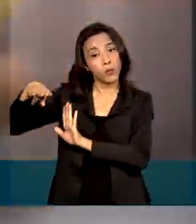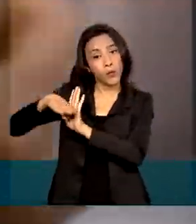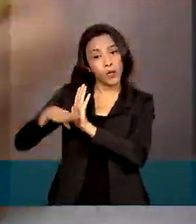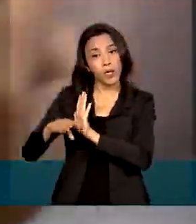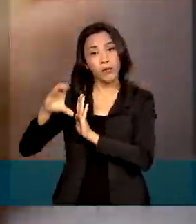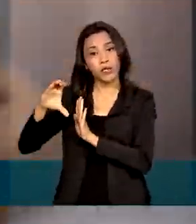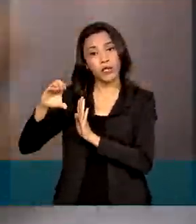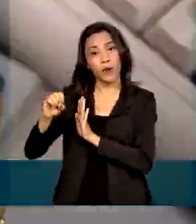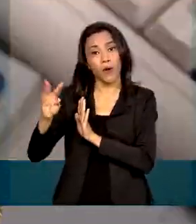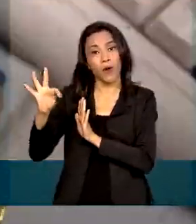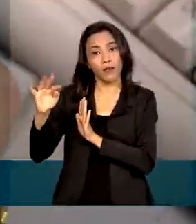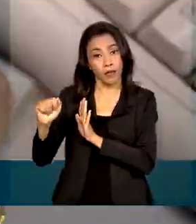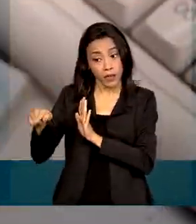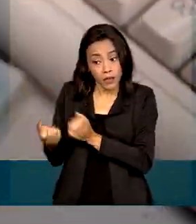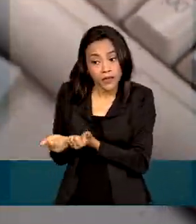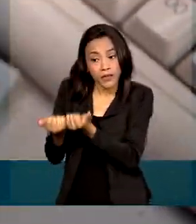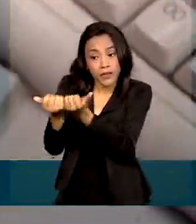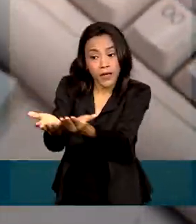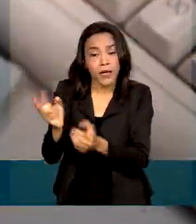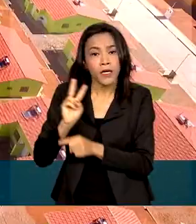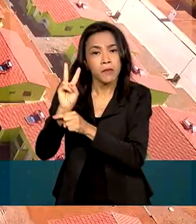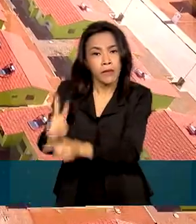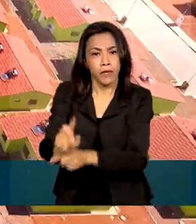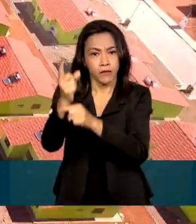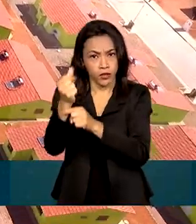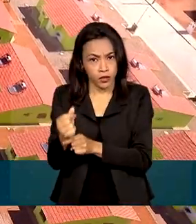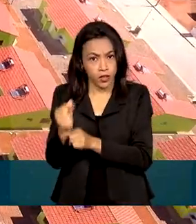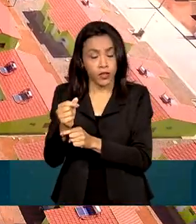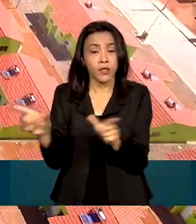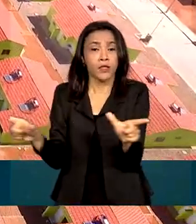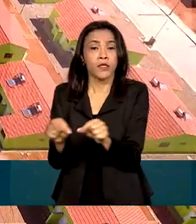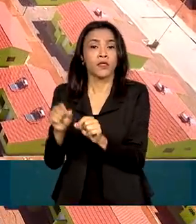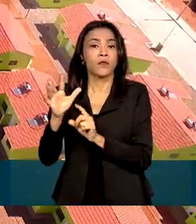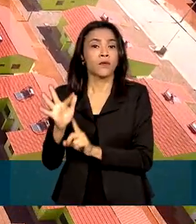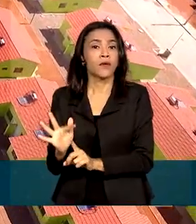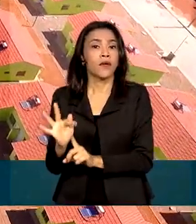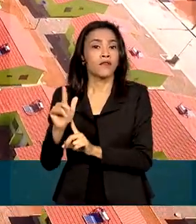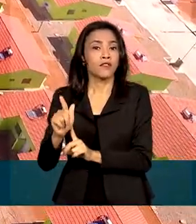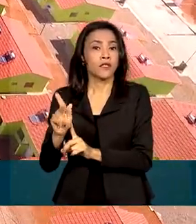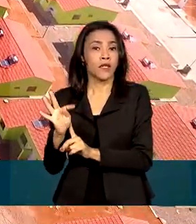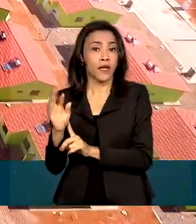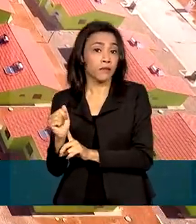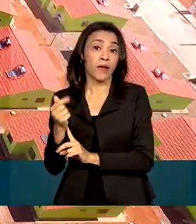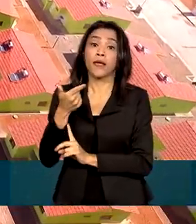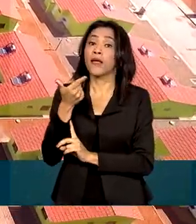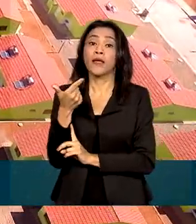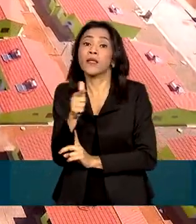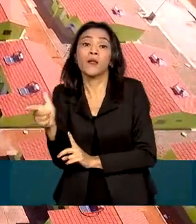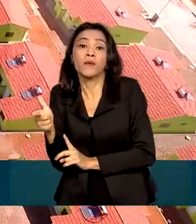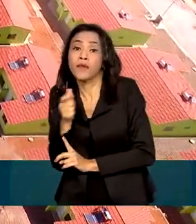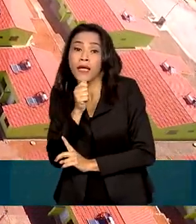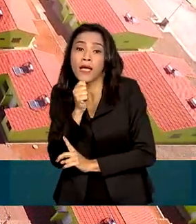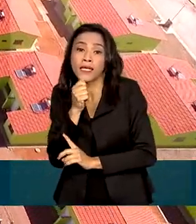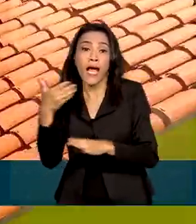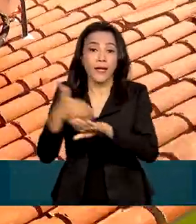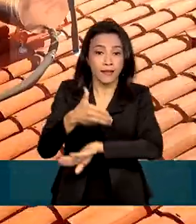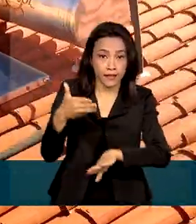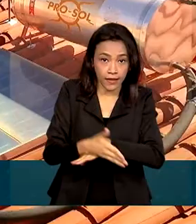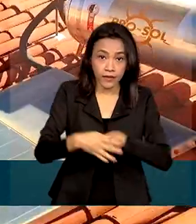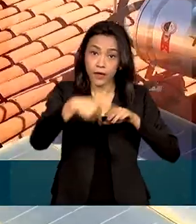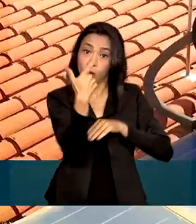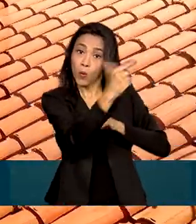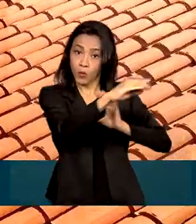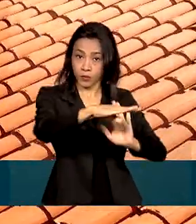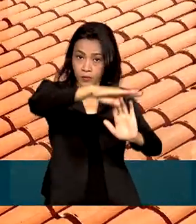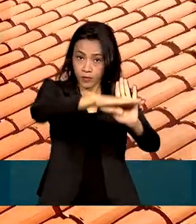que concede financiamentos com recursos do FGTS a quem não tem acesso ao Casa Verde Amarela. Com isso, a taxa de